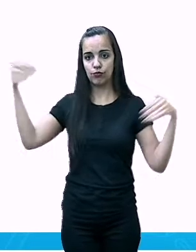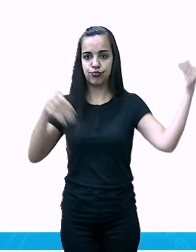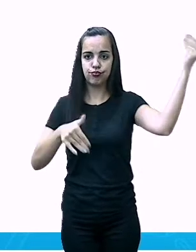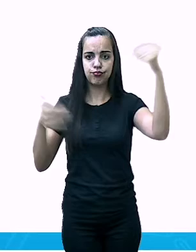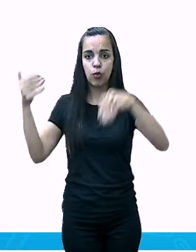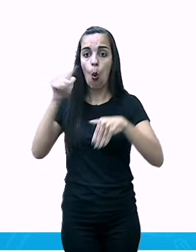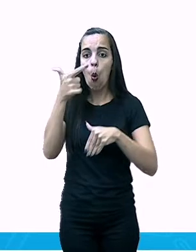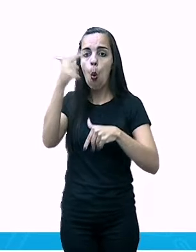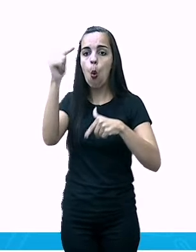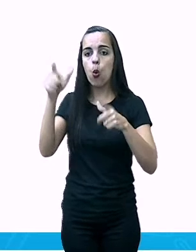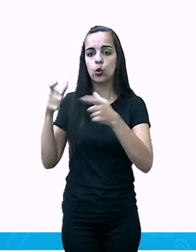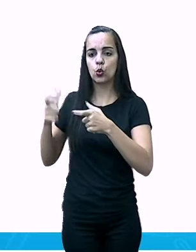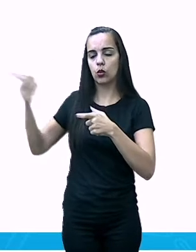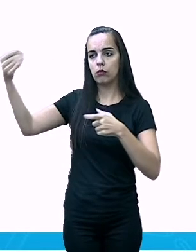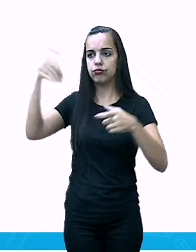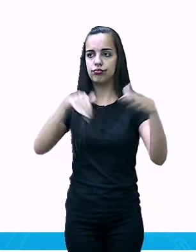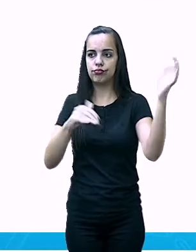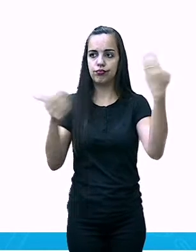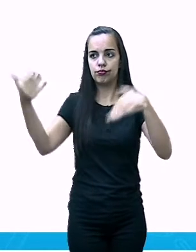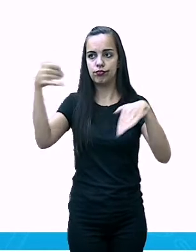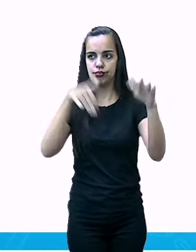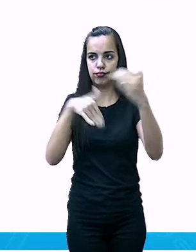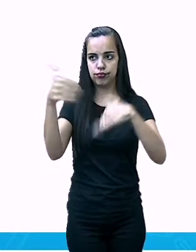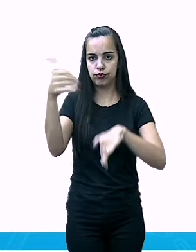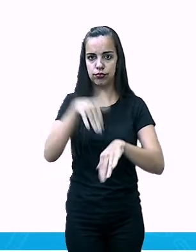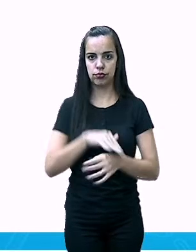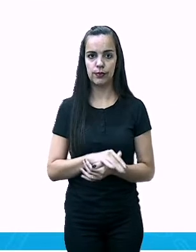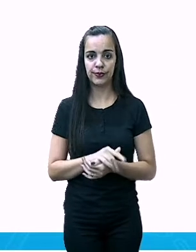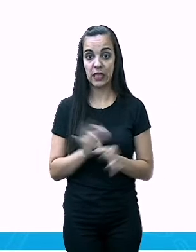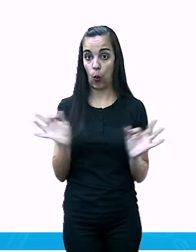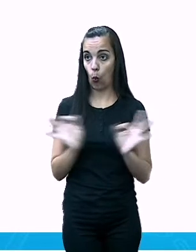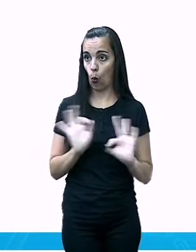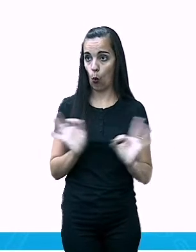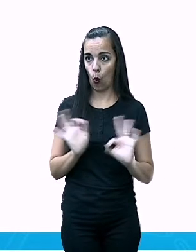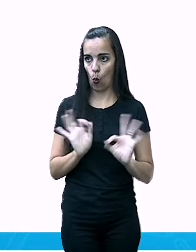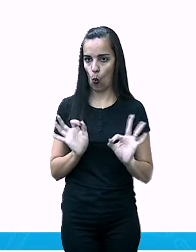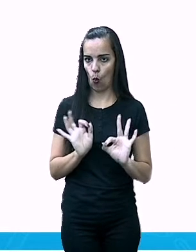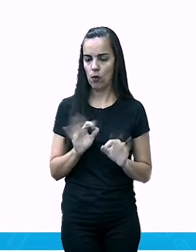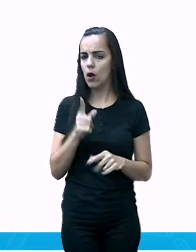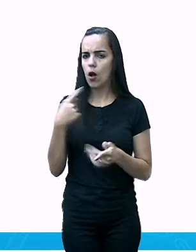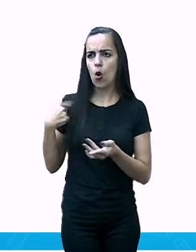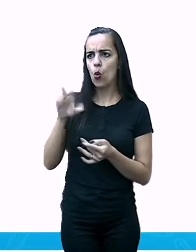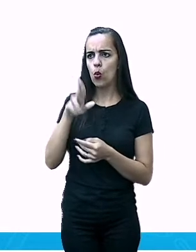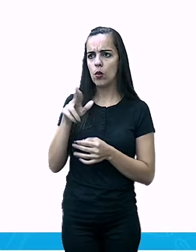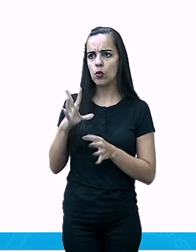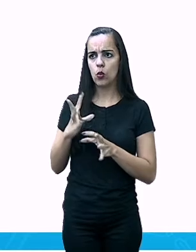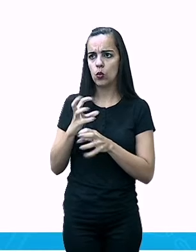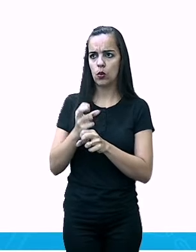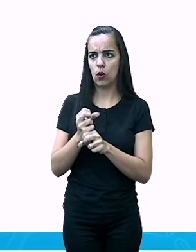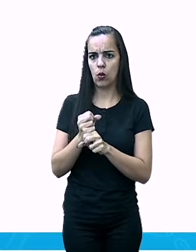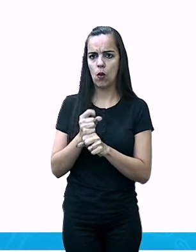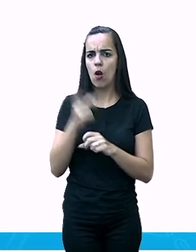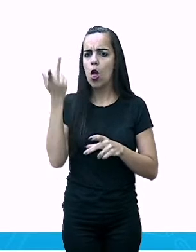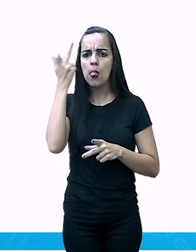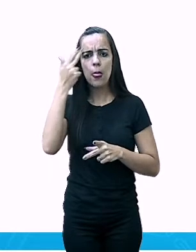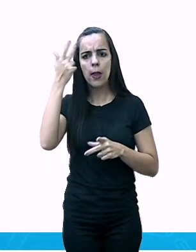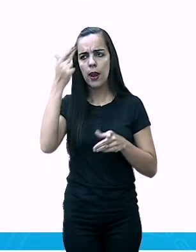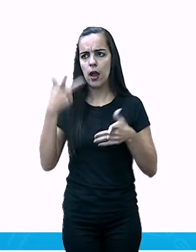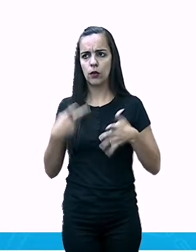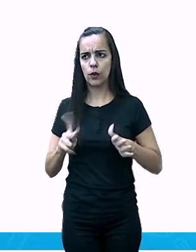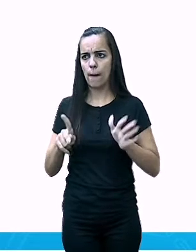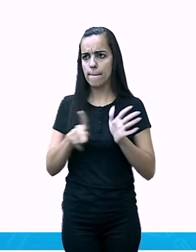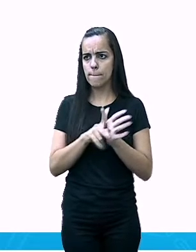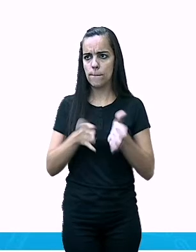Os imigrantes, tá? Então, aqui, Sem considerar. É um crescimento natural. É